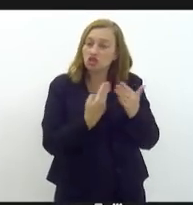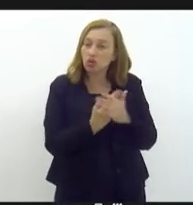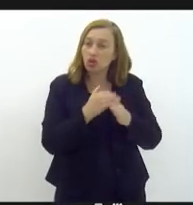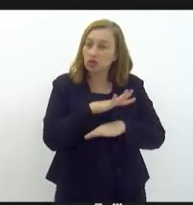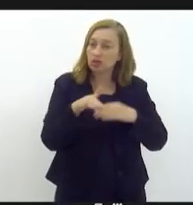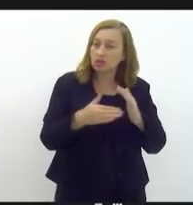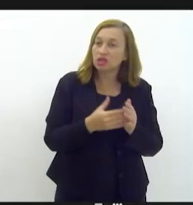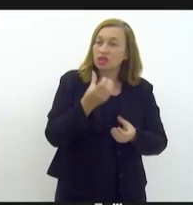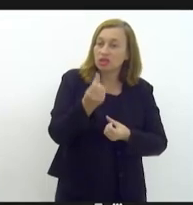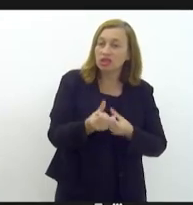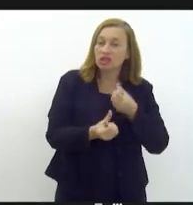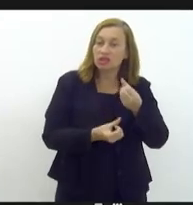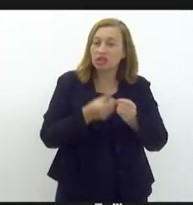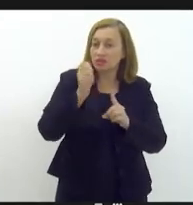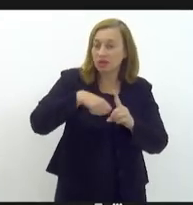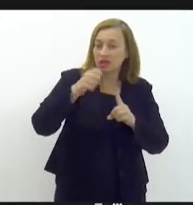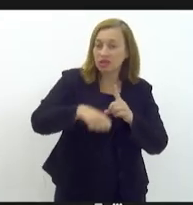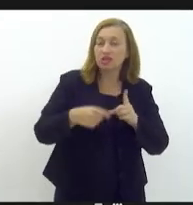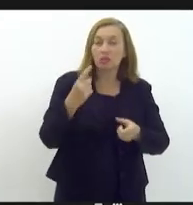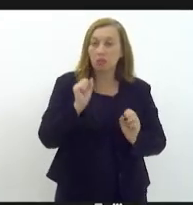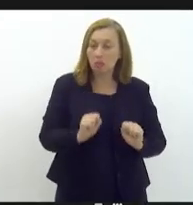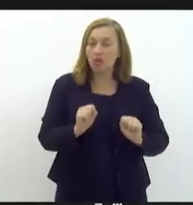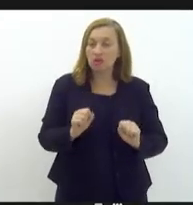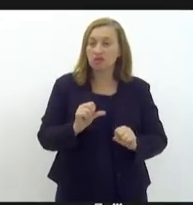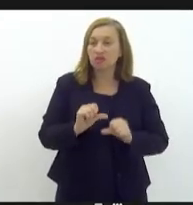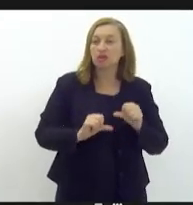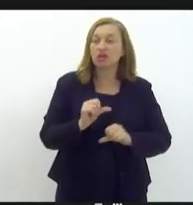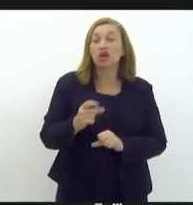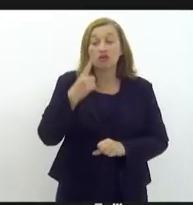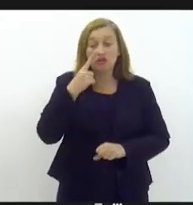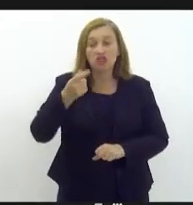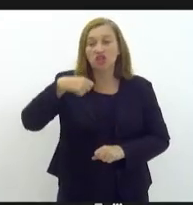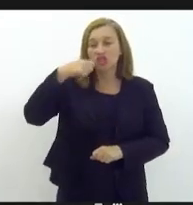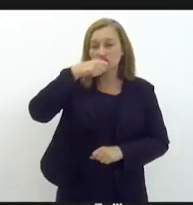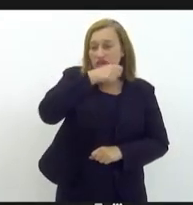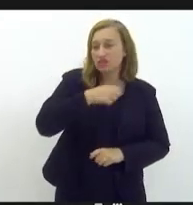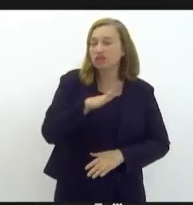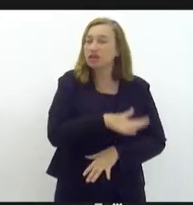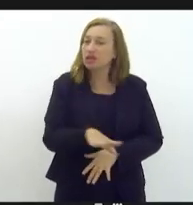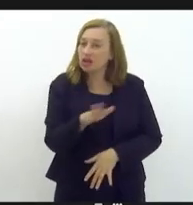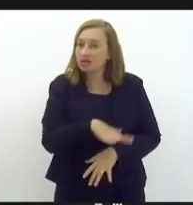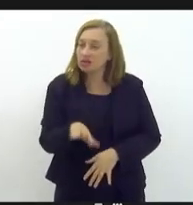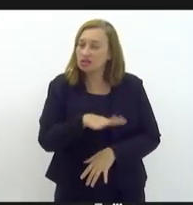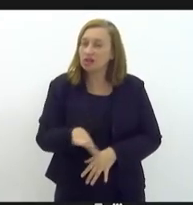seis e seis meses. E hoje vejo que a escova, a escovação da criança,